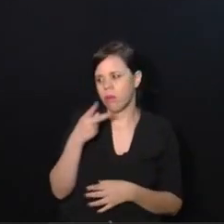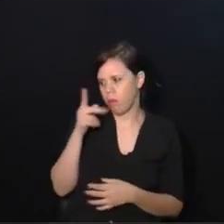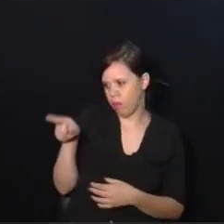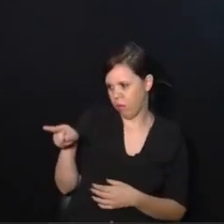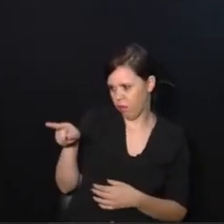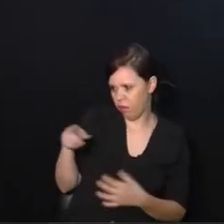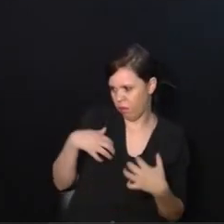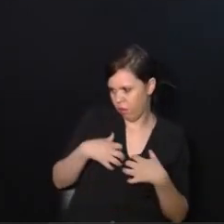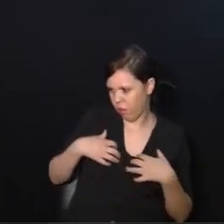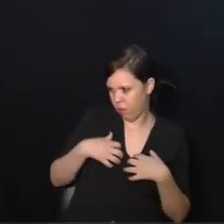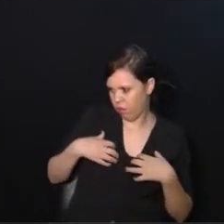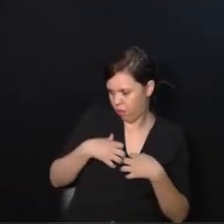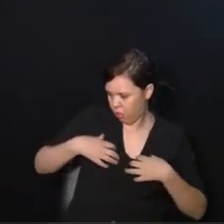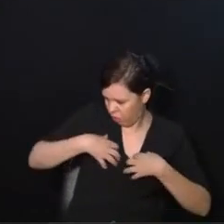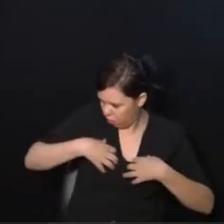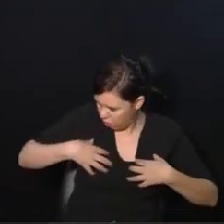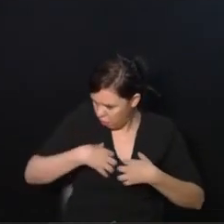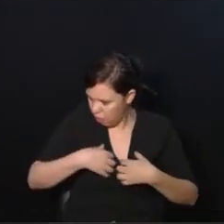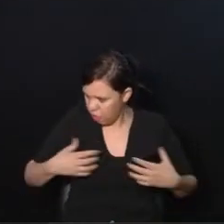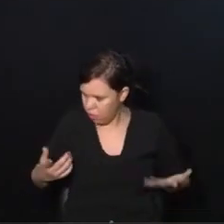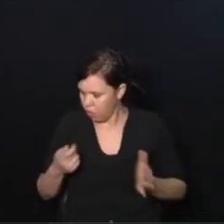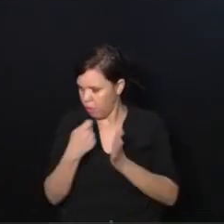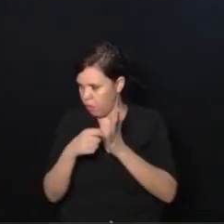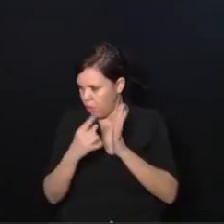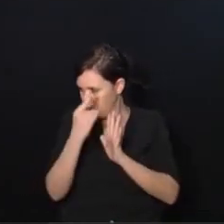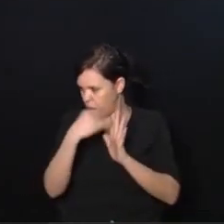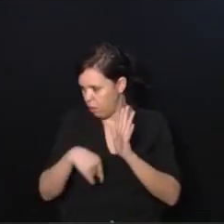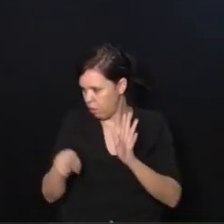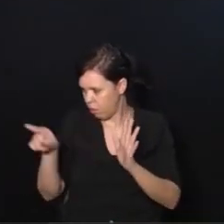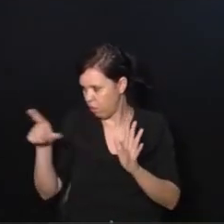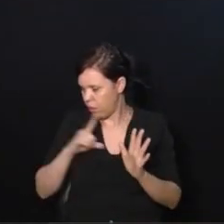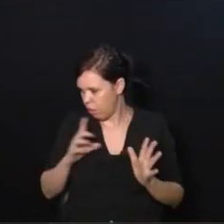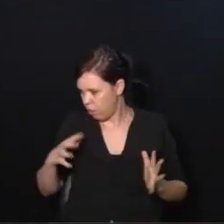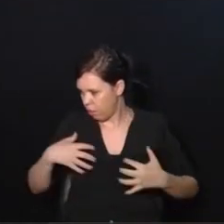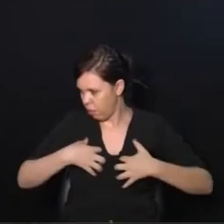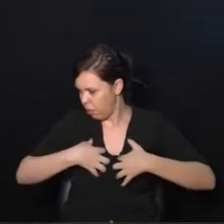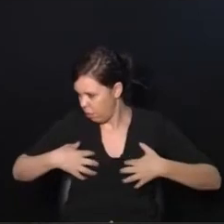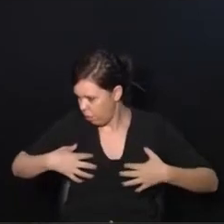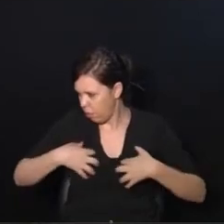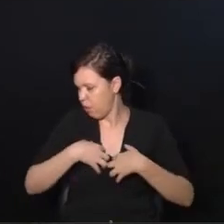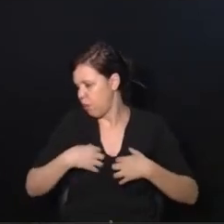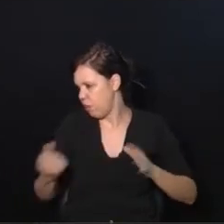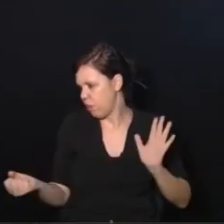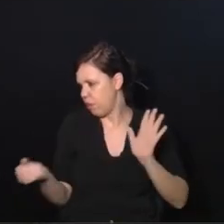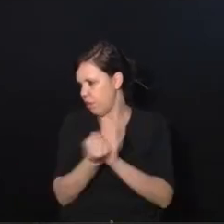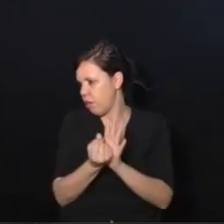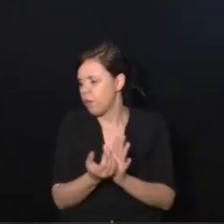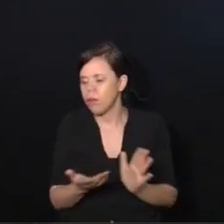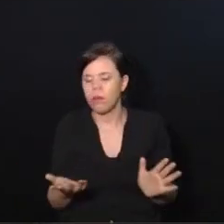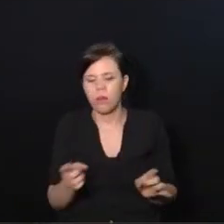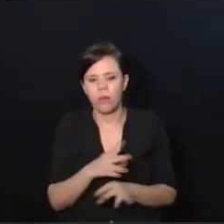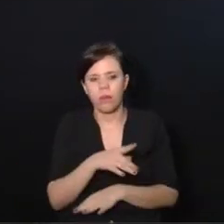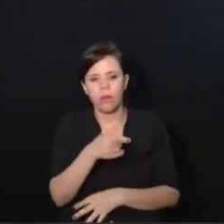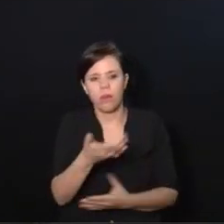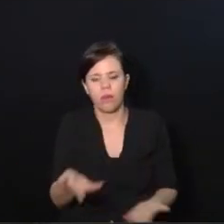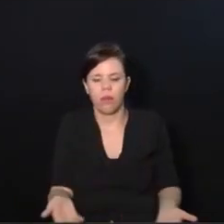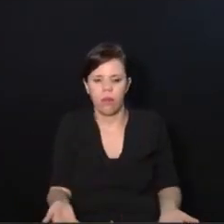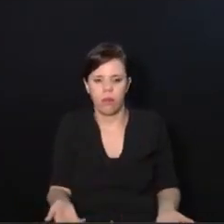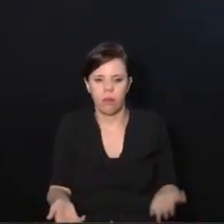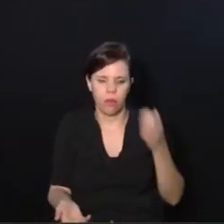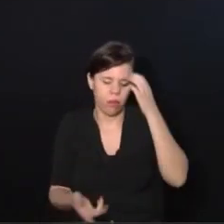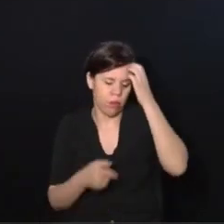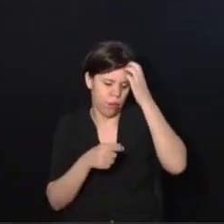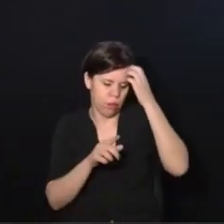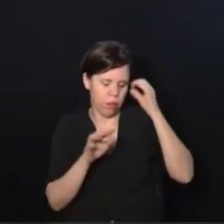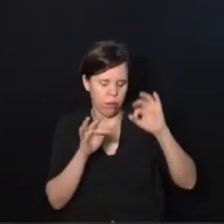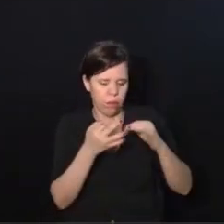fulano é autista. Aí vai lá e escreve no laudo, fulano tem autismo, e bota o CID do autismo. Pronto, já está ali a sentença de morte daquela